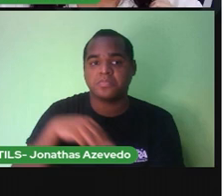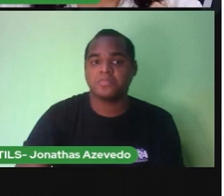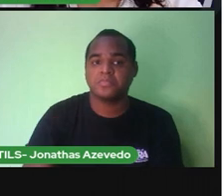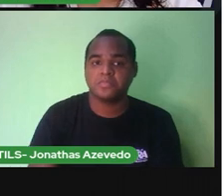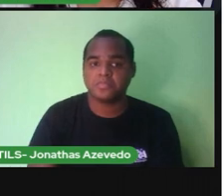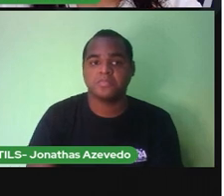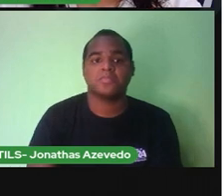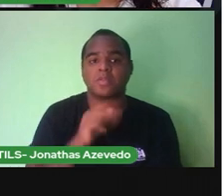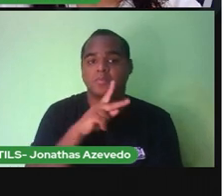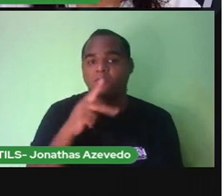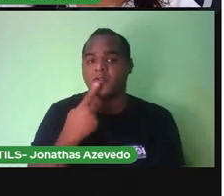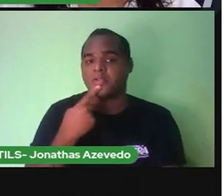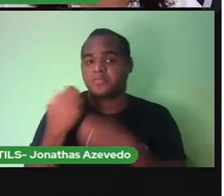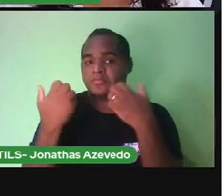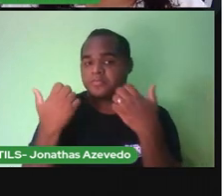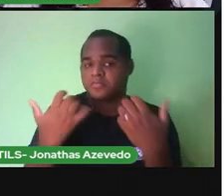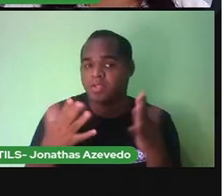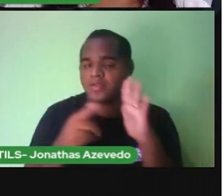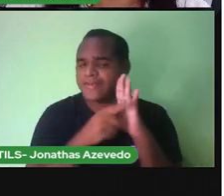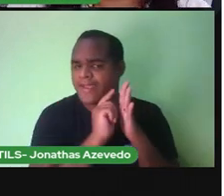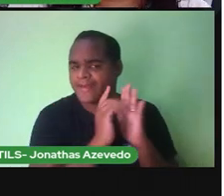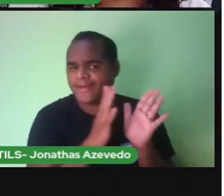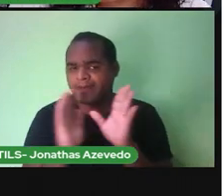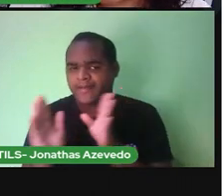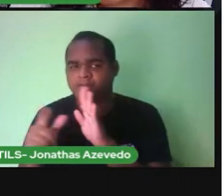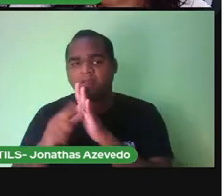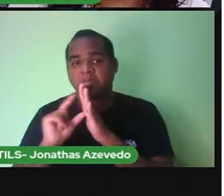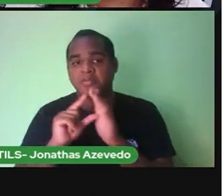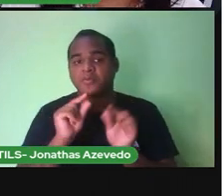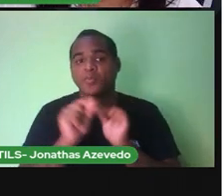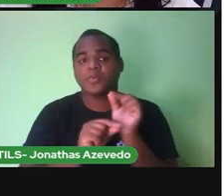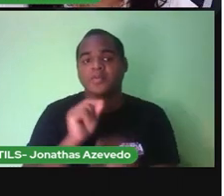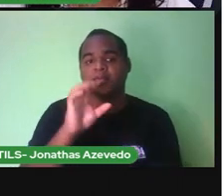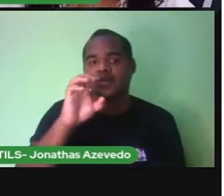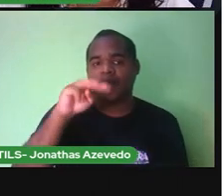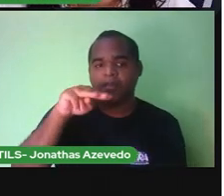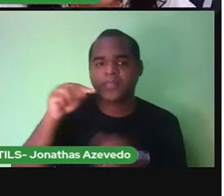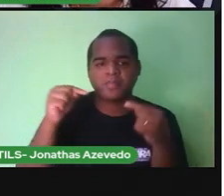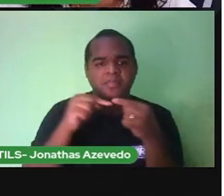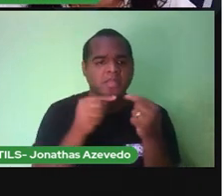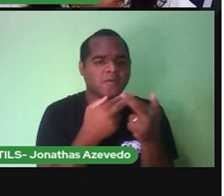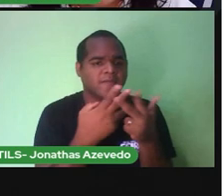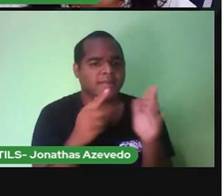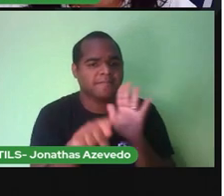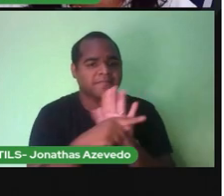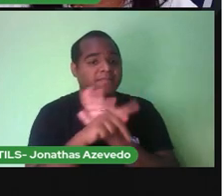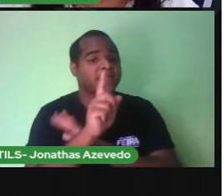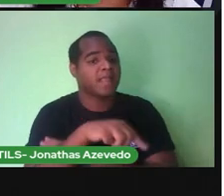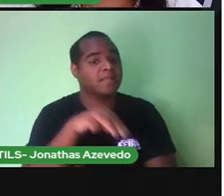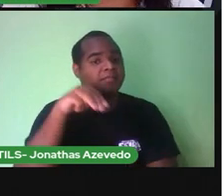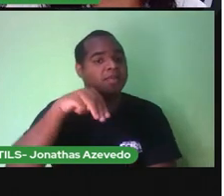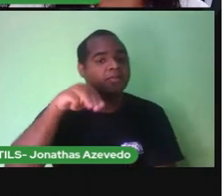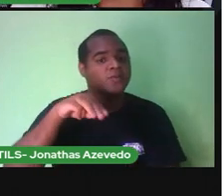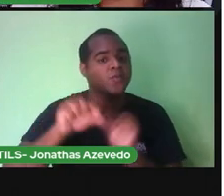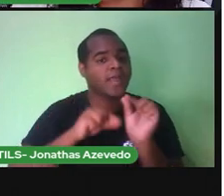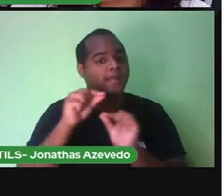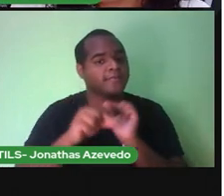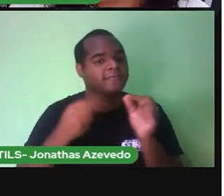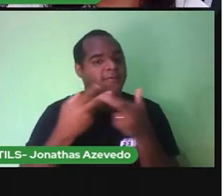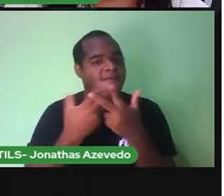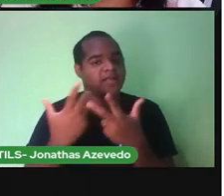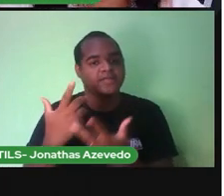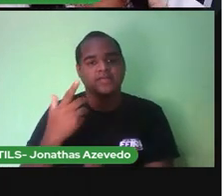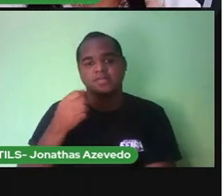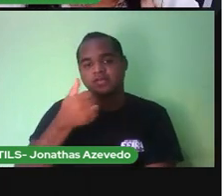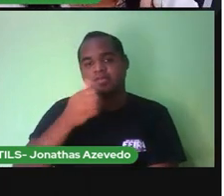como a Pró Explicou um pouquinho Antes Que o centímetro É só uma parte Do metro E que 100